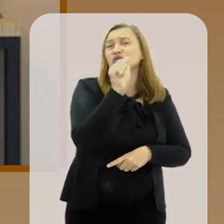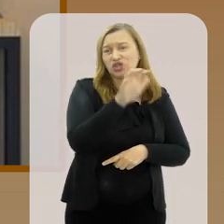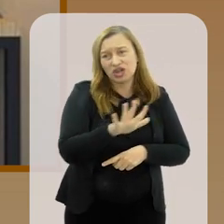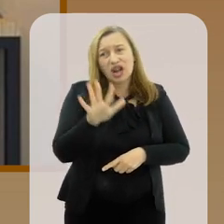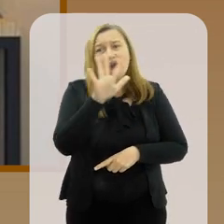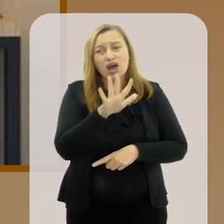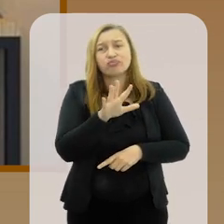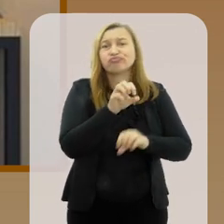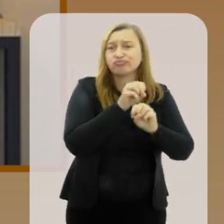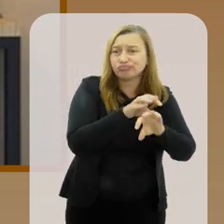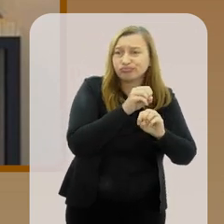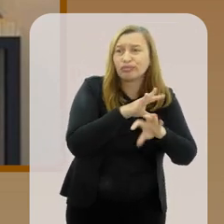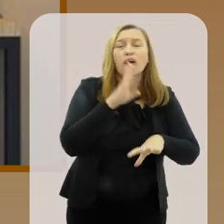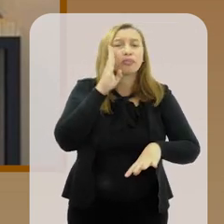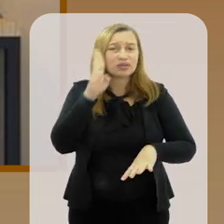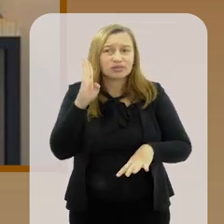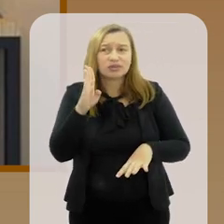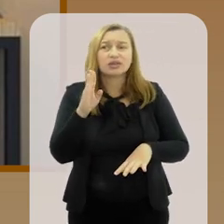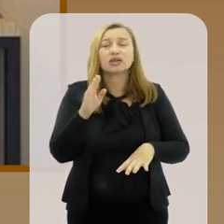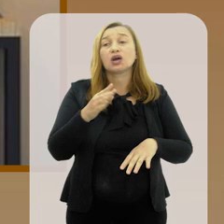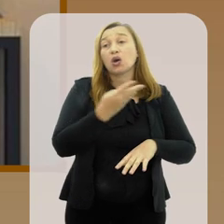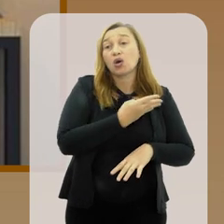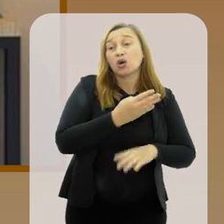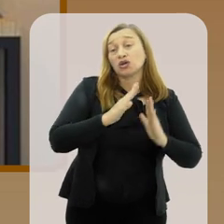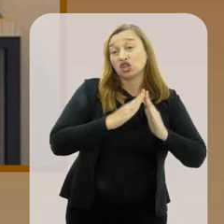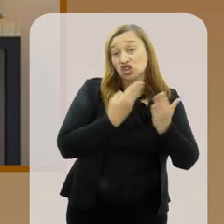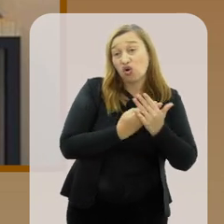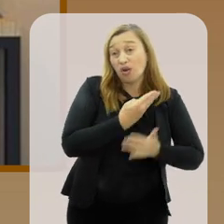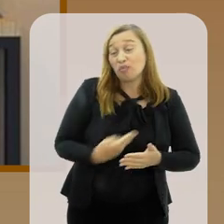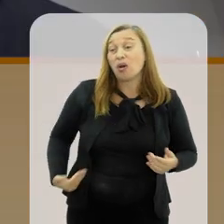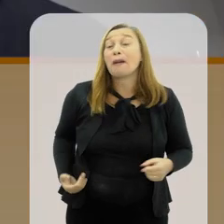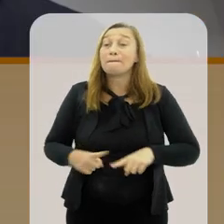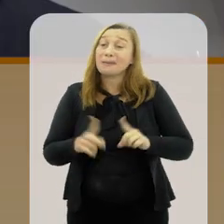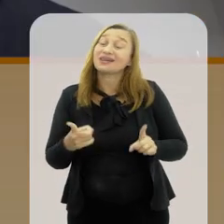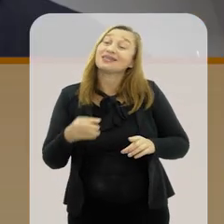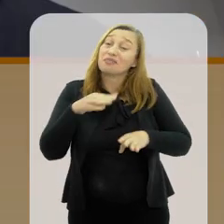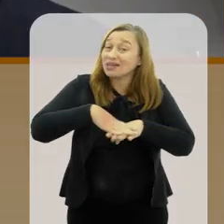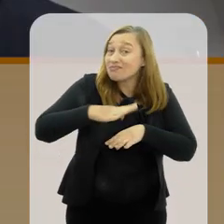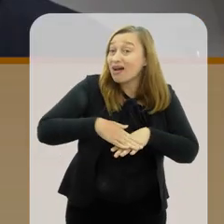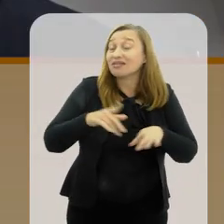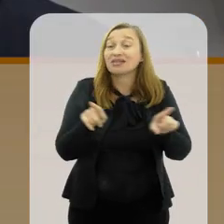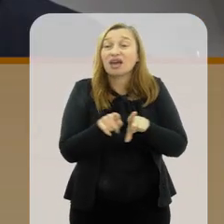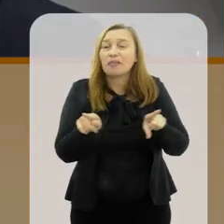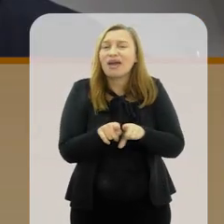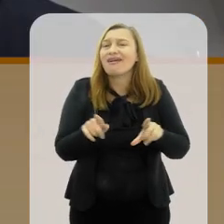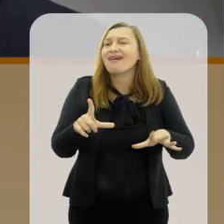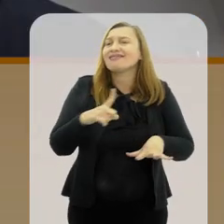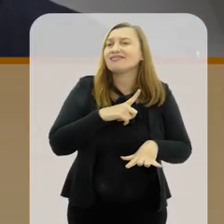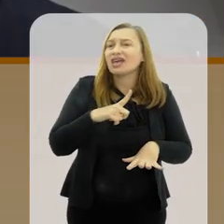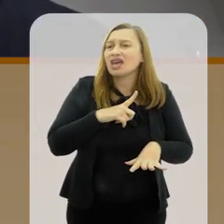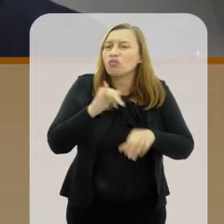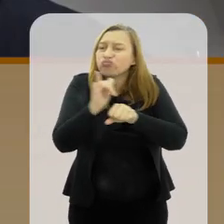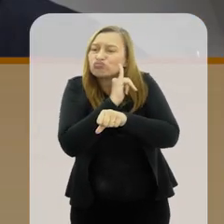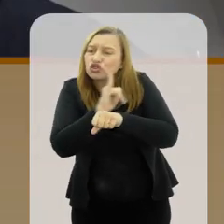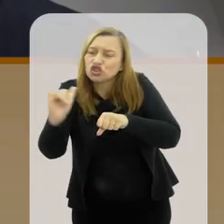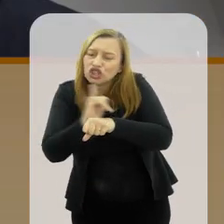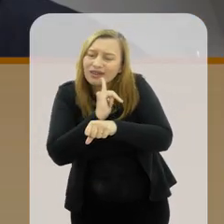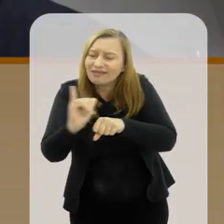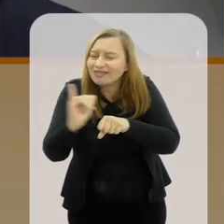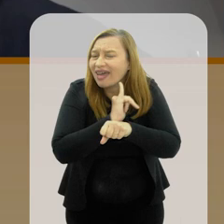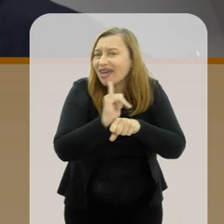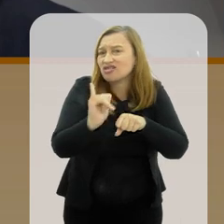de uma maneira geral, né, na educação, principalmente na educação pública, mas na matemática também. Existe alguma